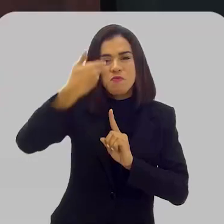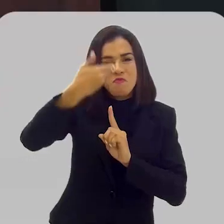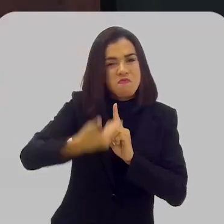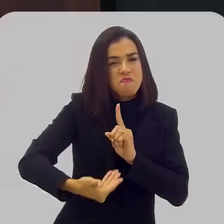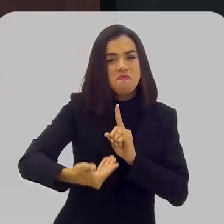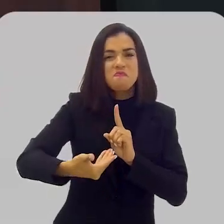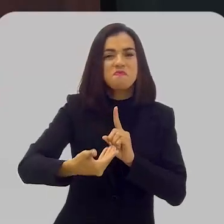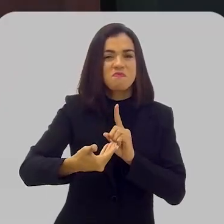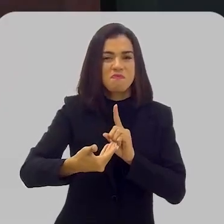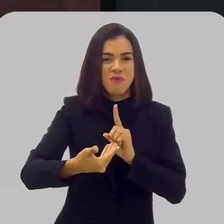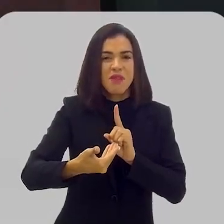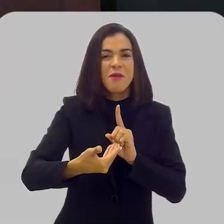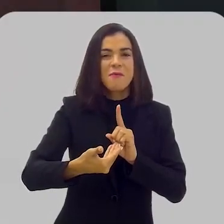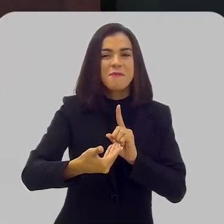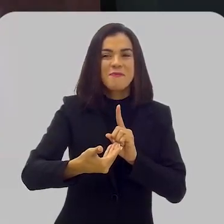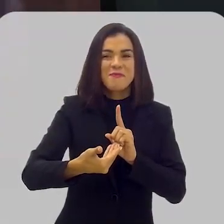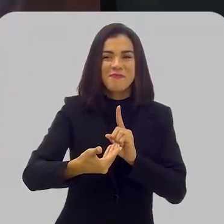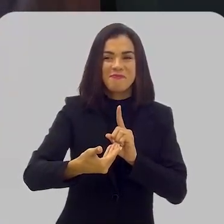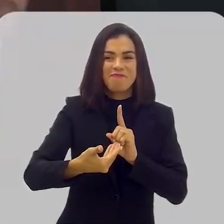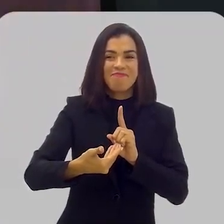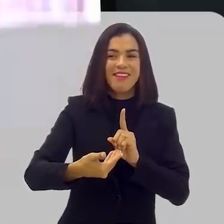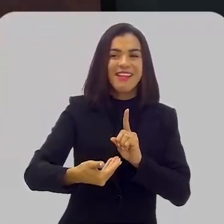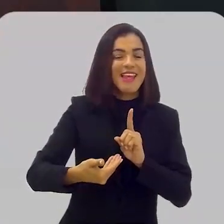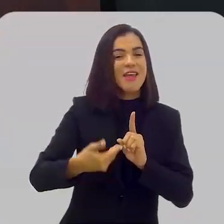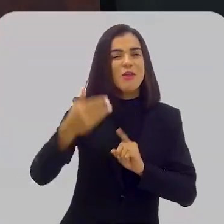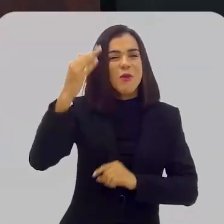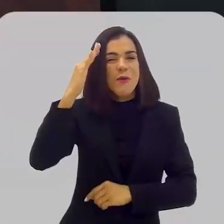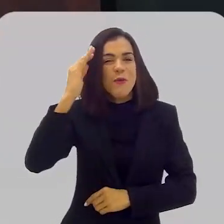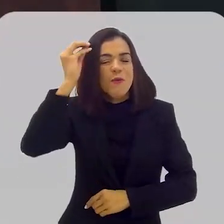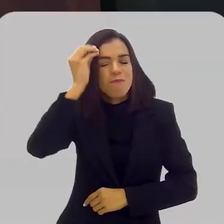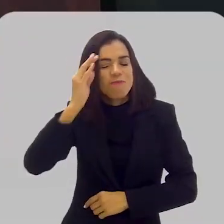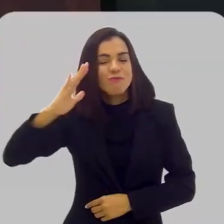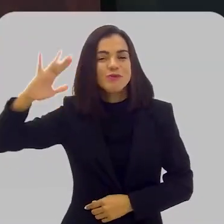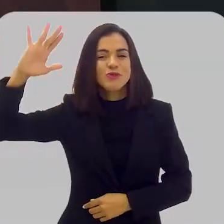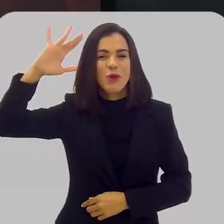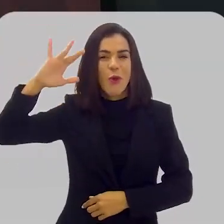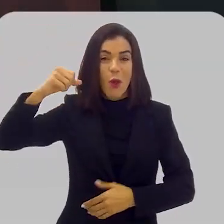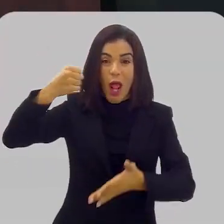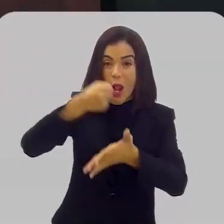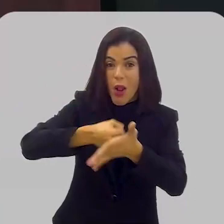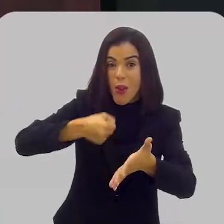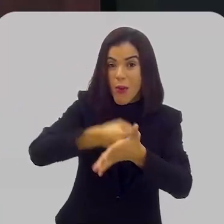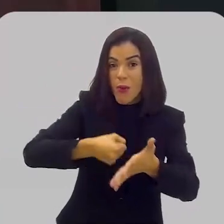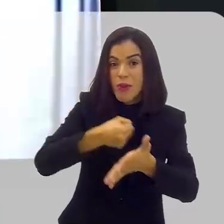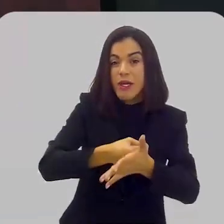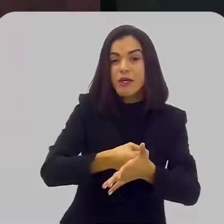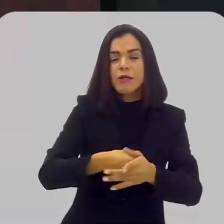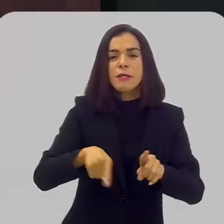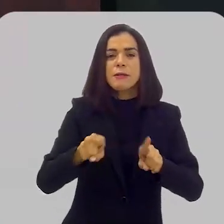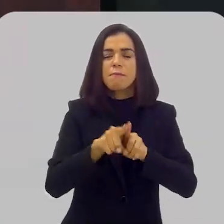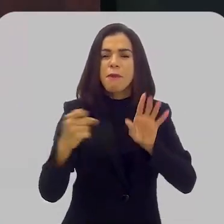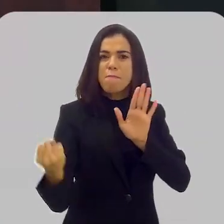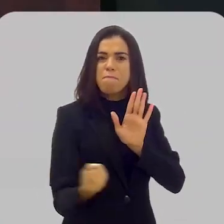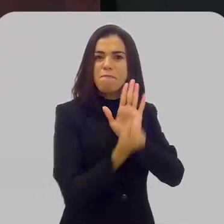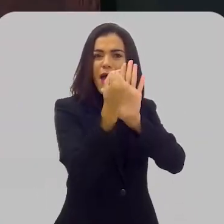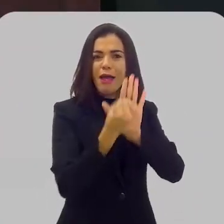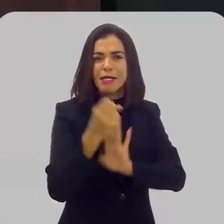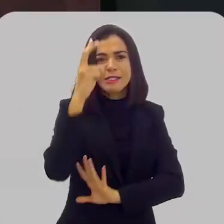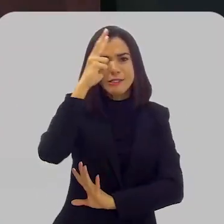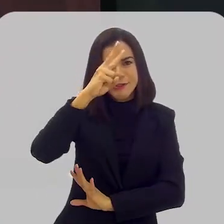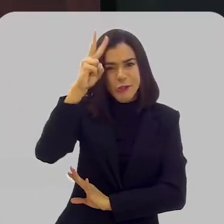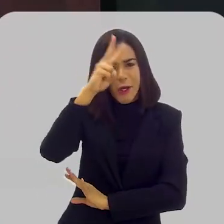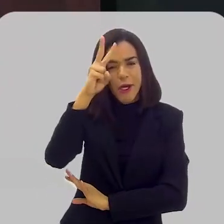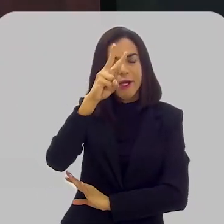Rindo tributo àqueles homens, e a seus sonhos, e a suas luchas, e a seu